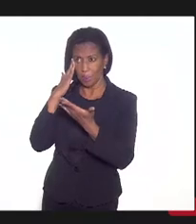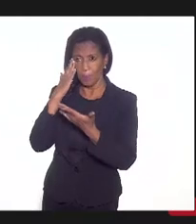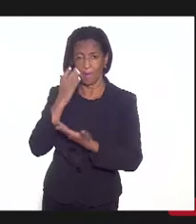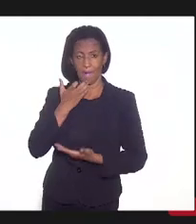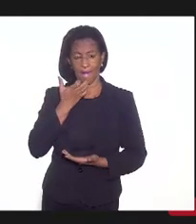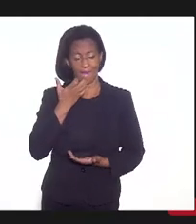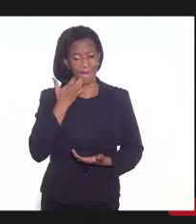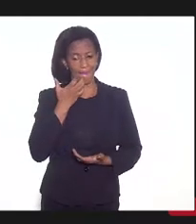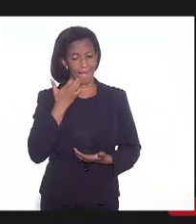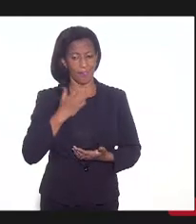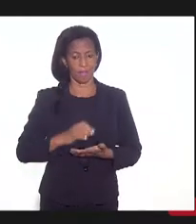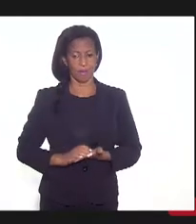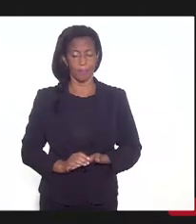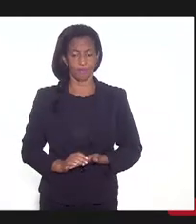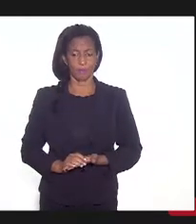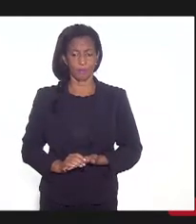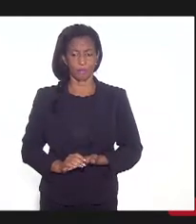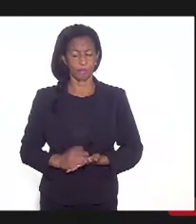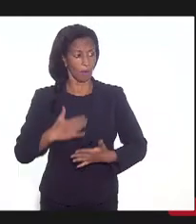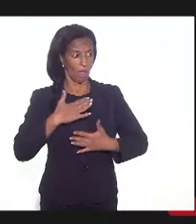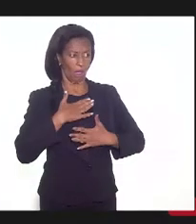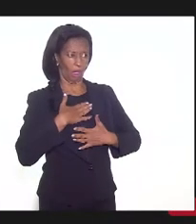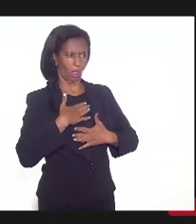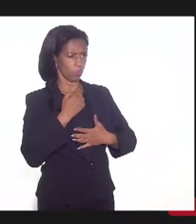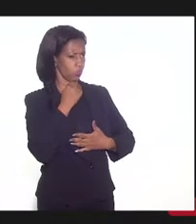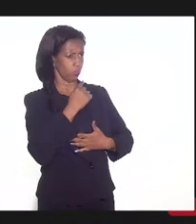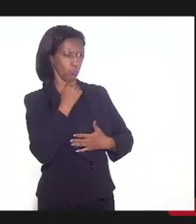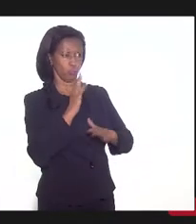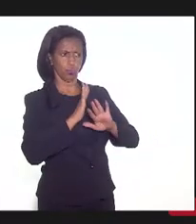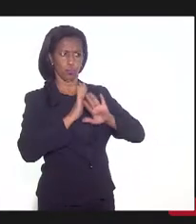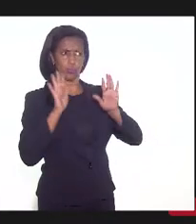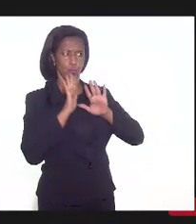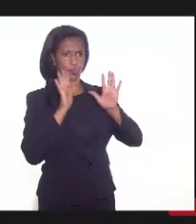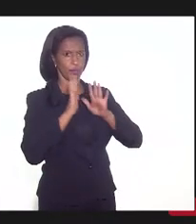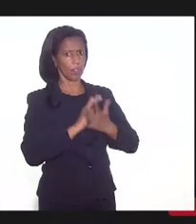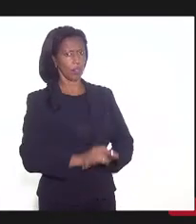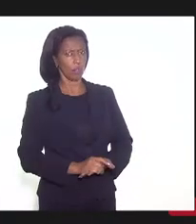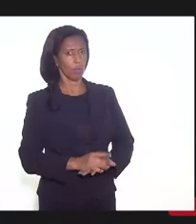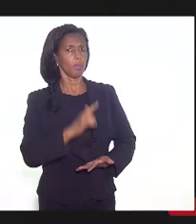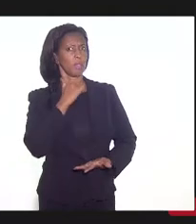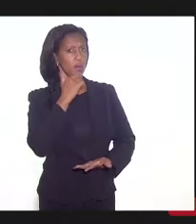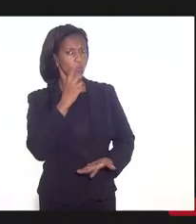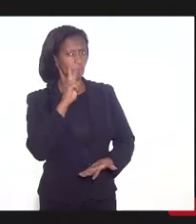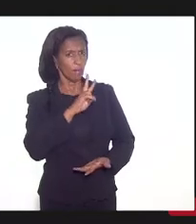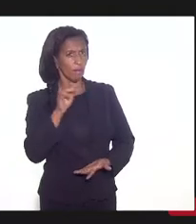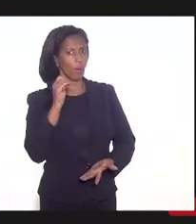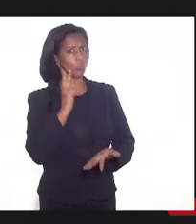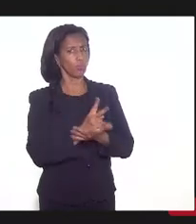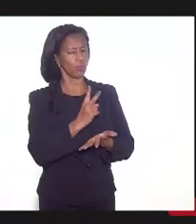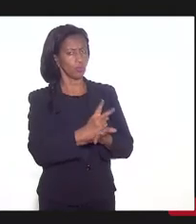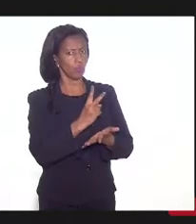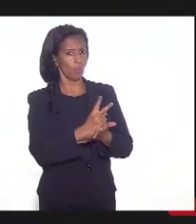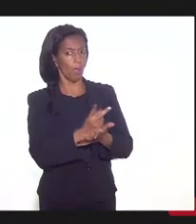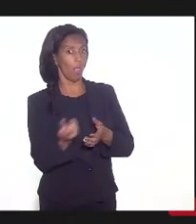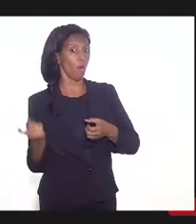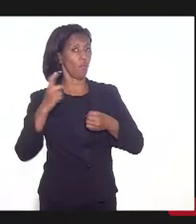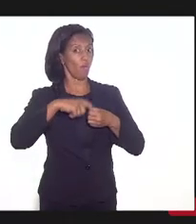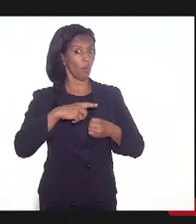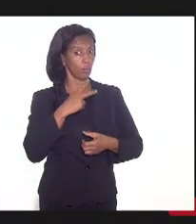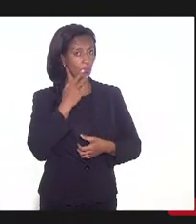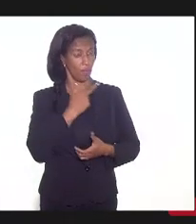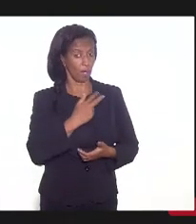Não, da minha parte eu não estou com dúvida, mas a dúvida vai permanecer, e hoje eu volto a dizer ao deputado do Valdeiro.